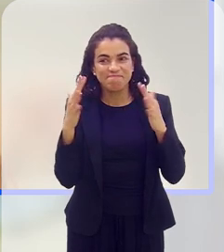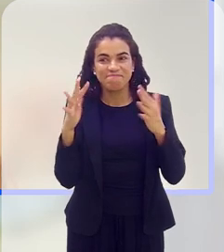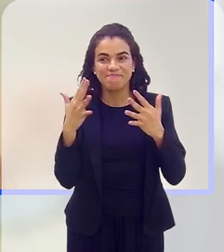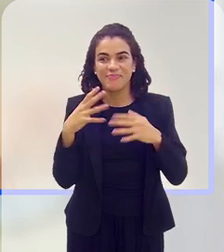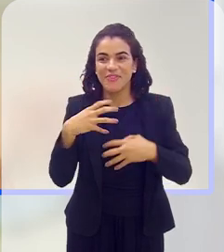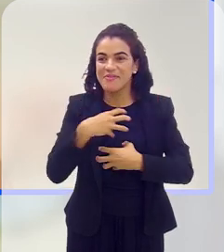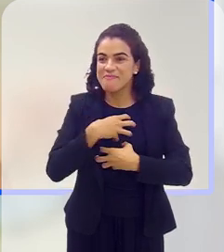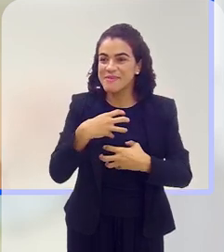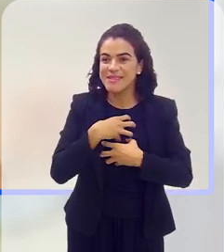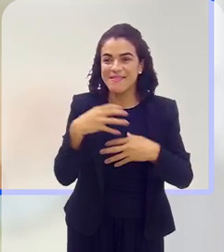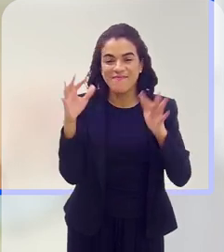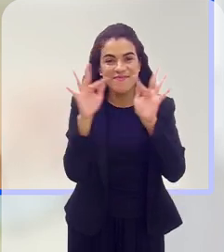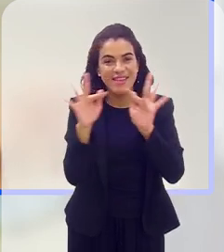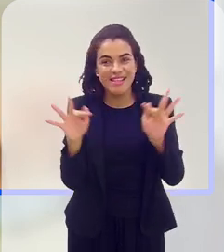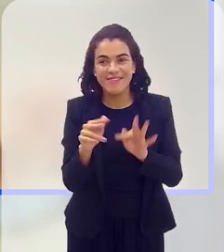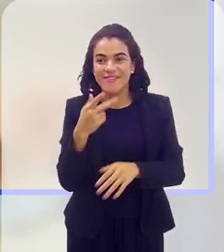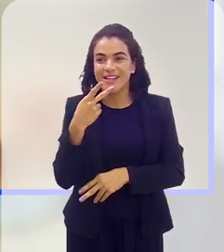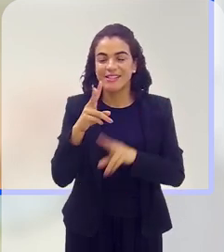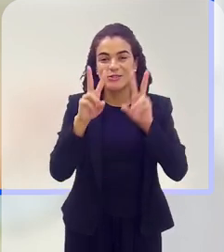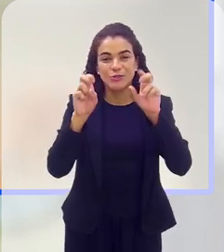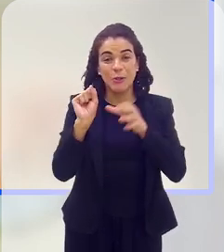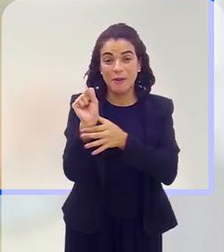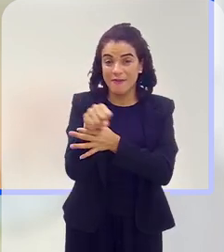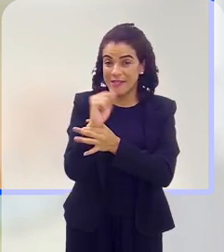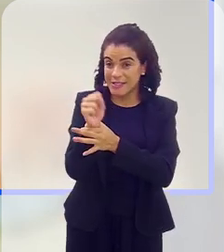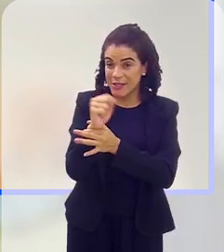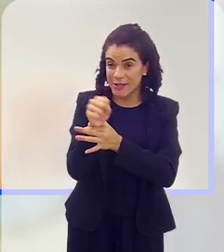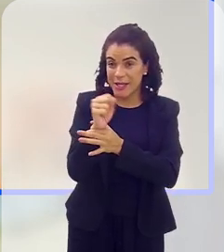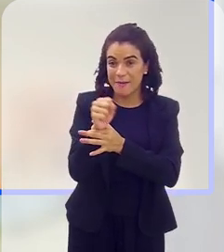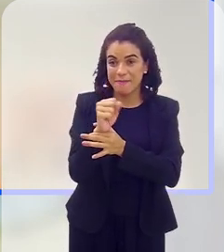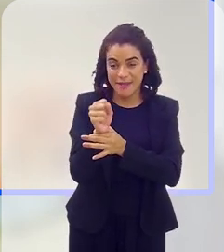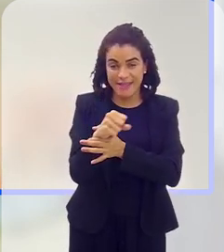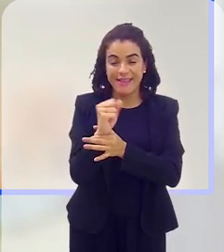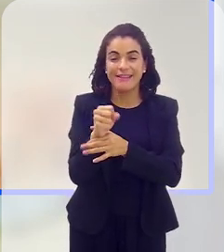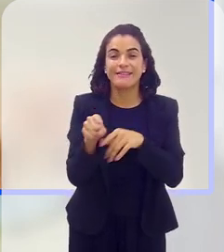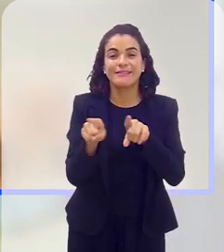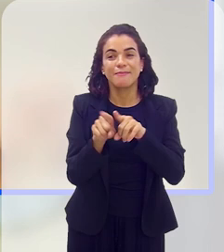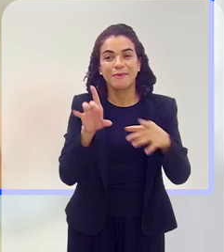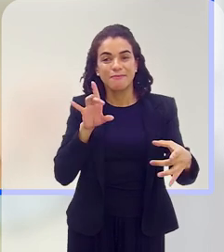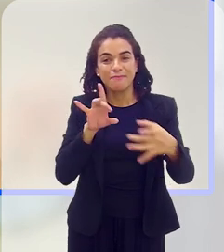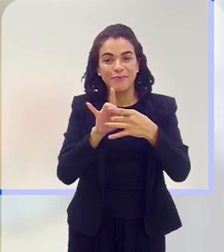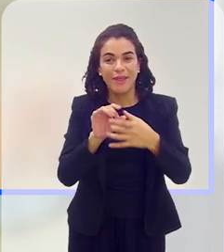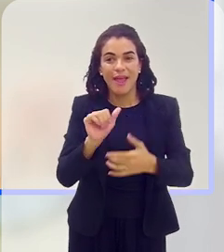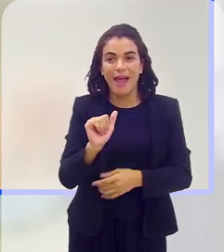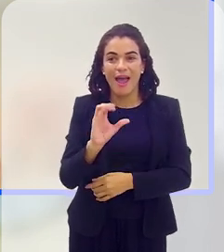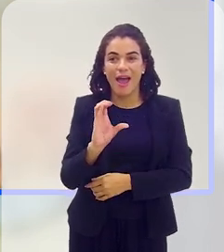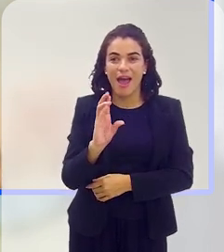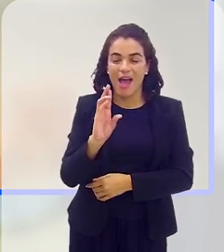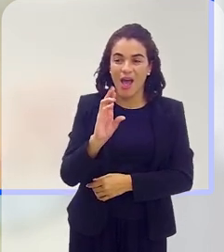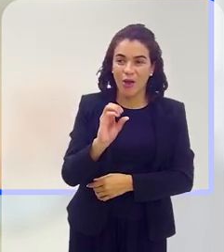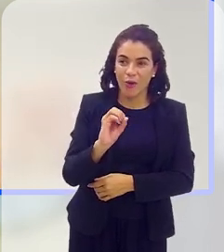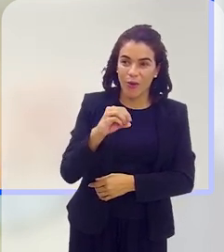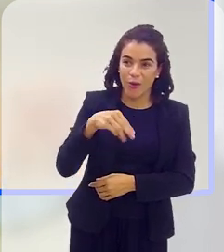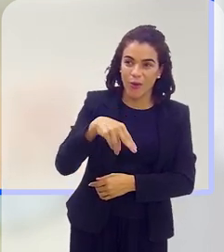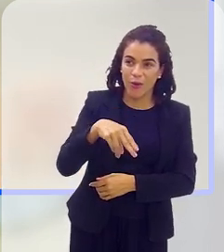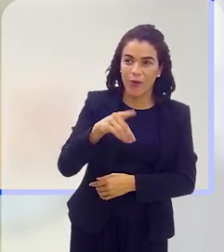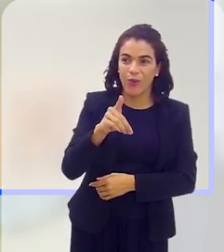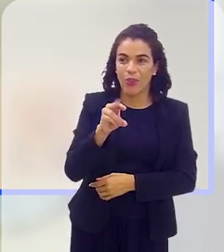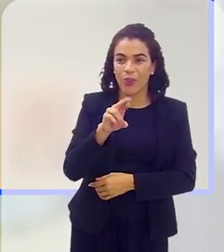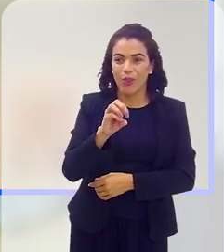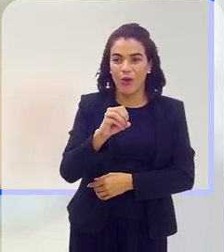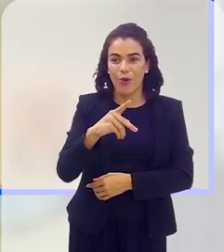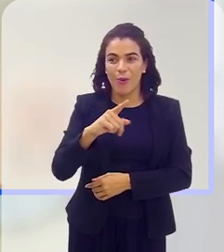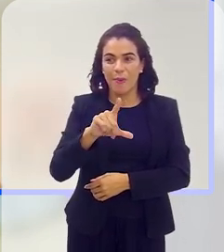fiquei encantada com ela, né, falando sobre a fisioterapia, no modo geral, assim, ligado à fondroplasia, é que a gente precisa de